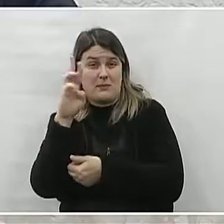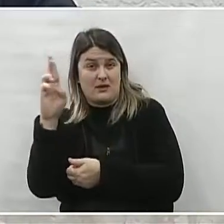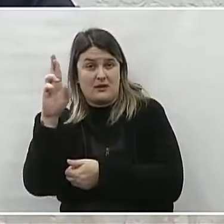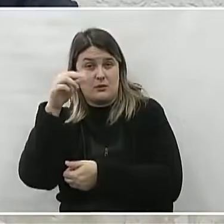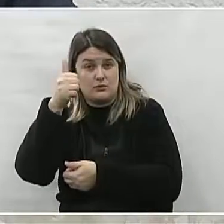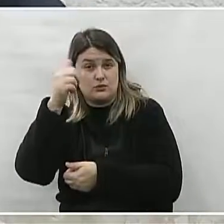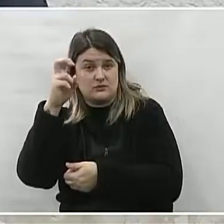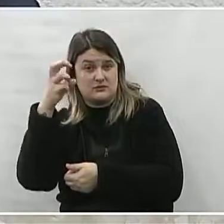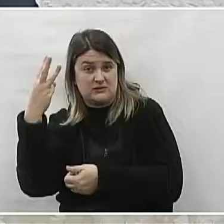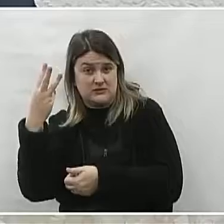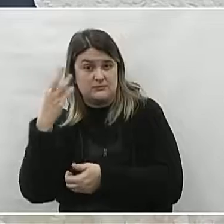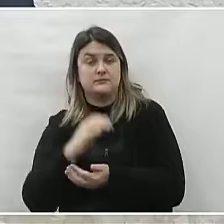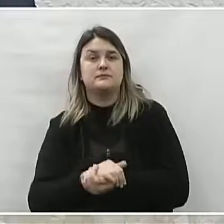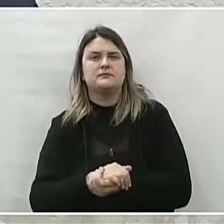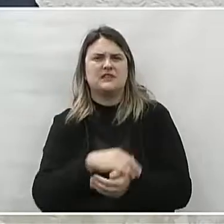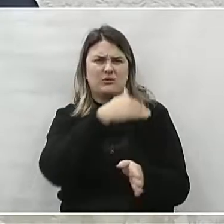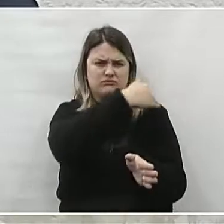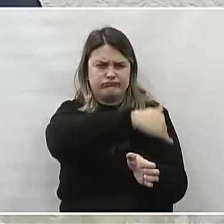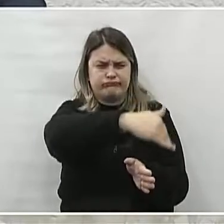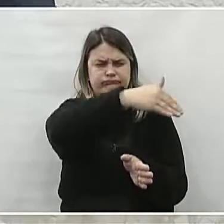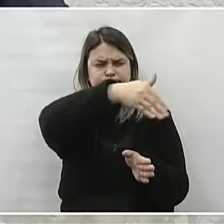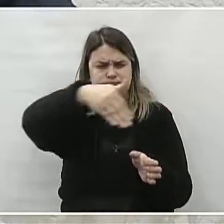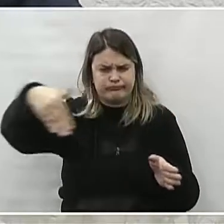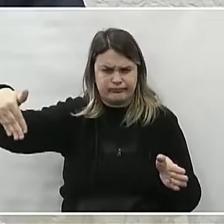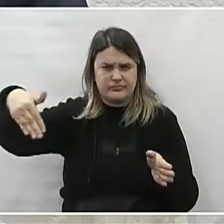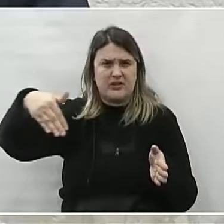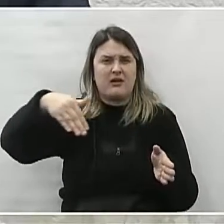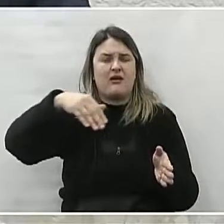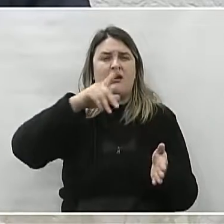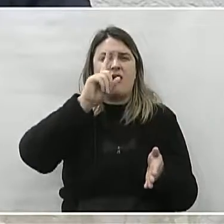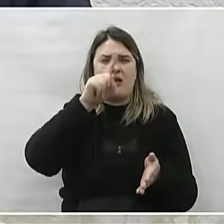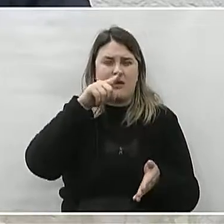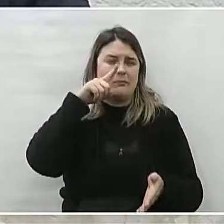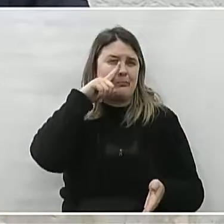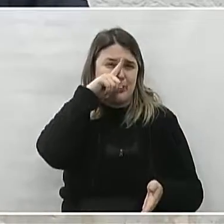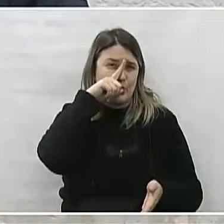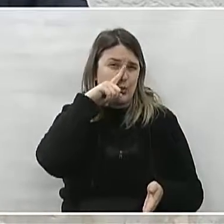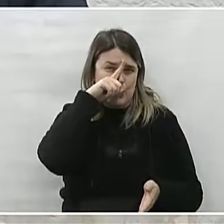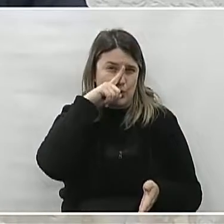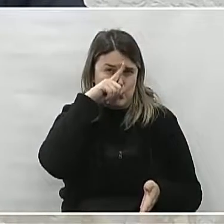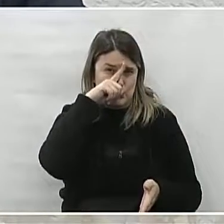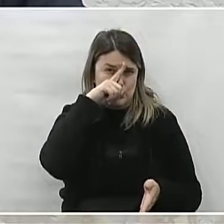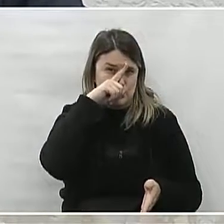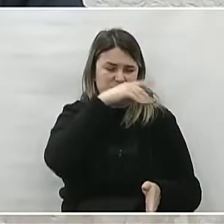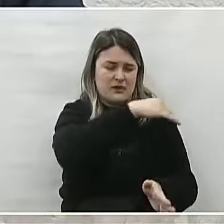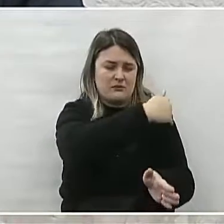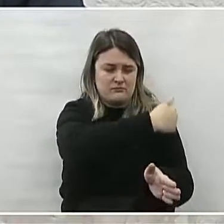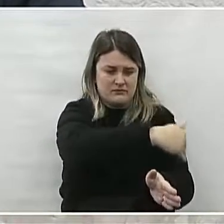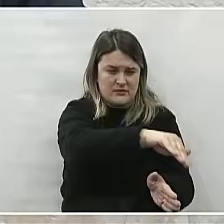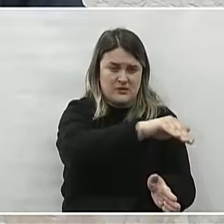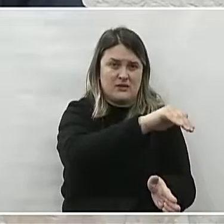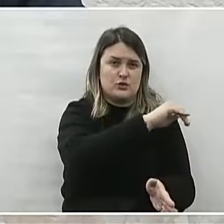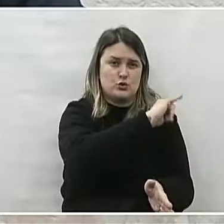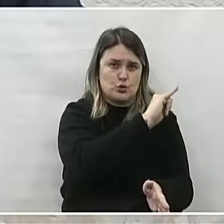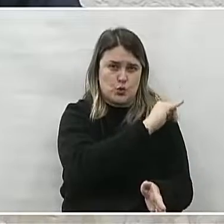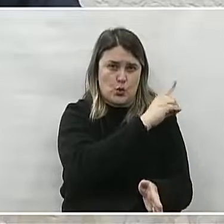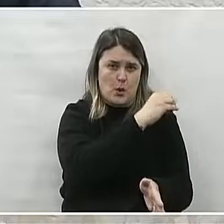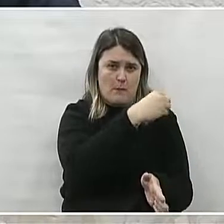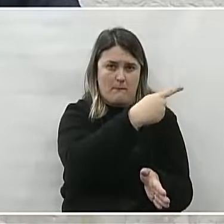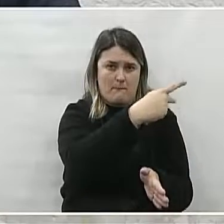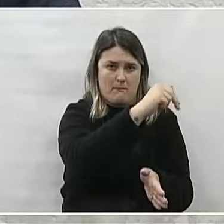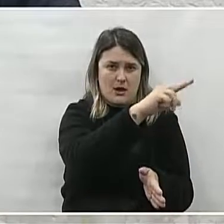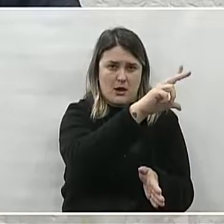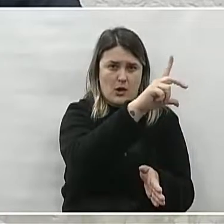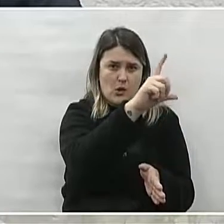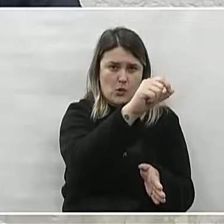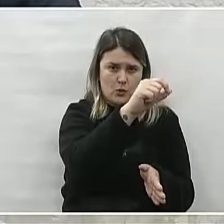bairro São Gabriel. Justificativa. A autovia João Paulo Reolon corta